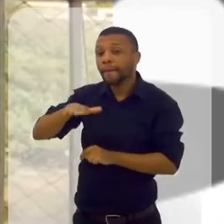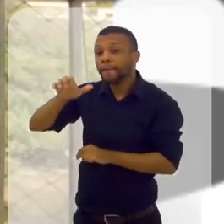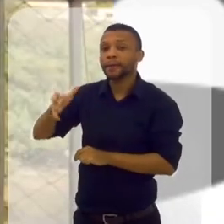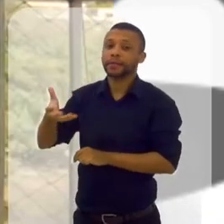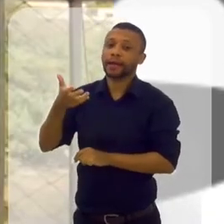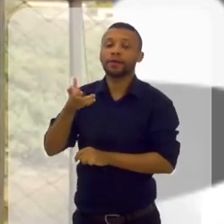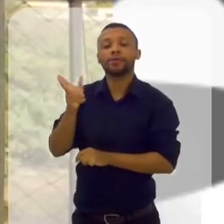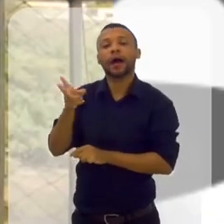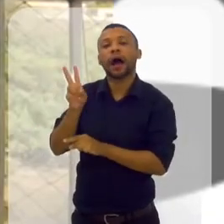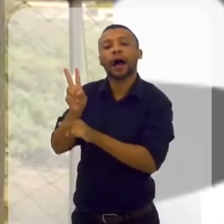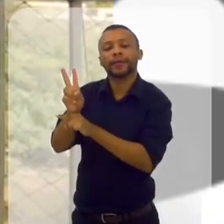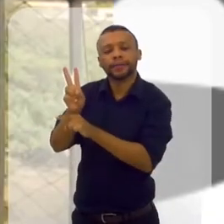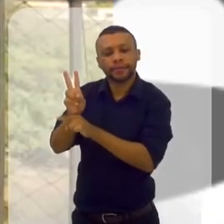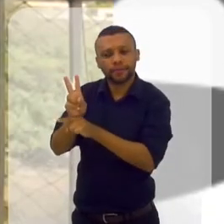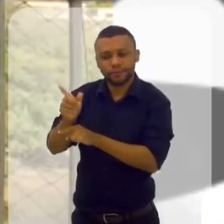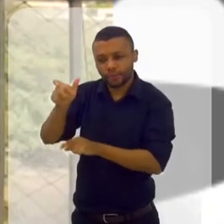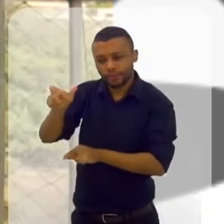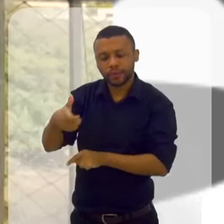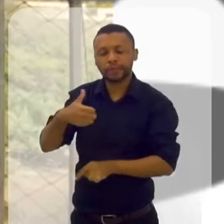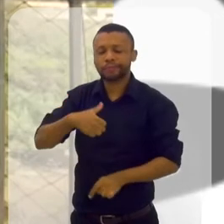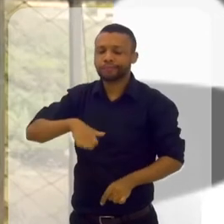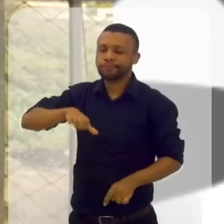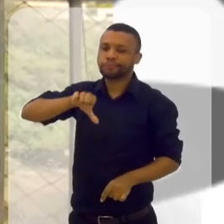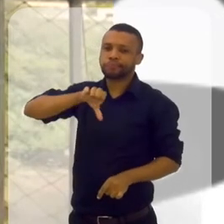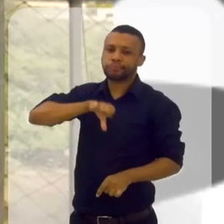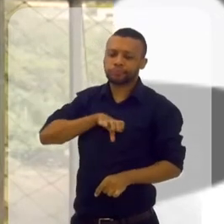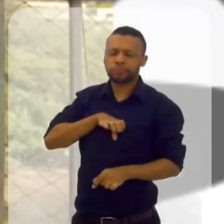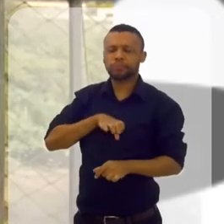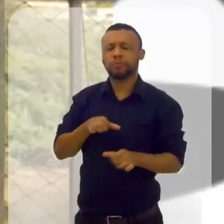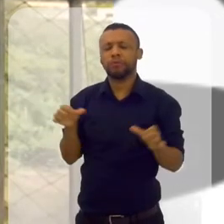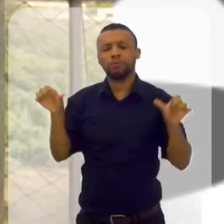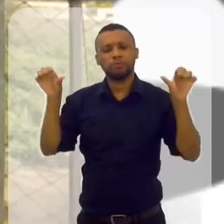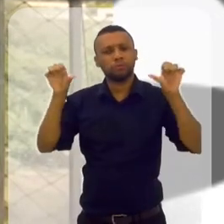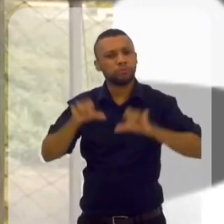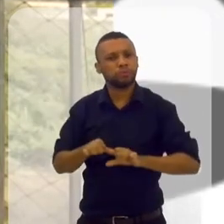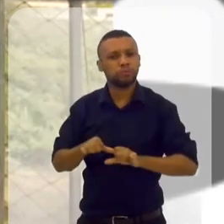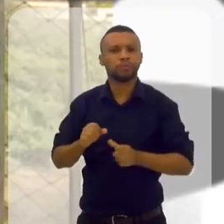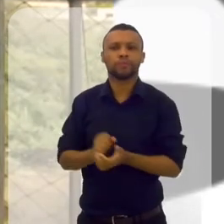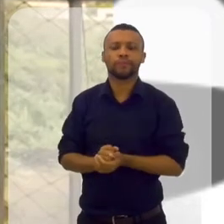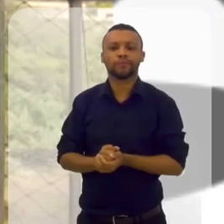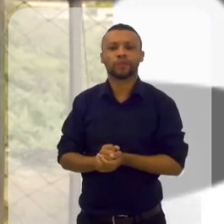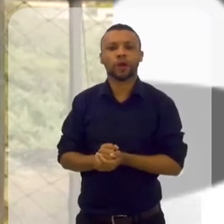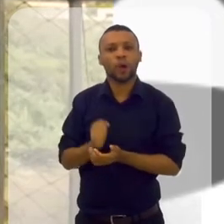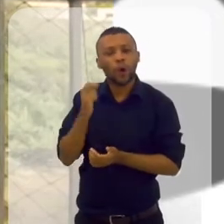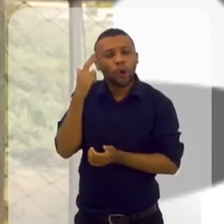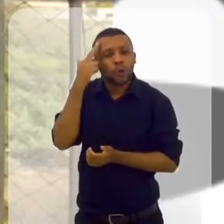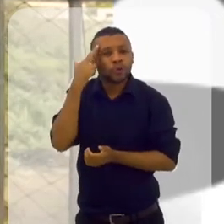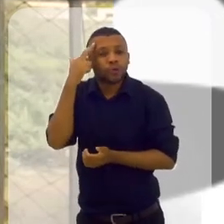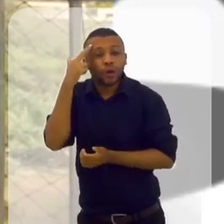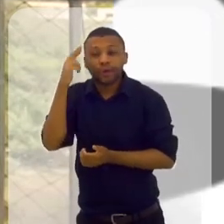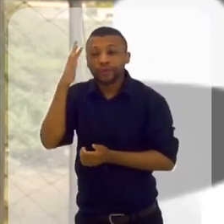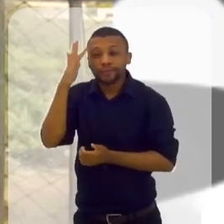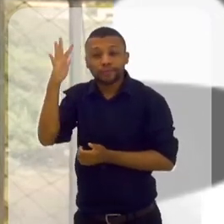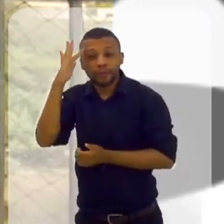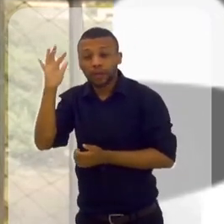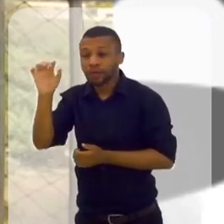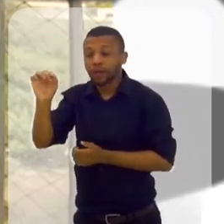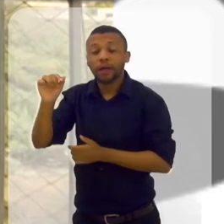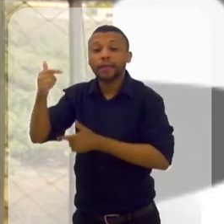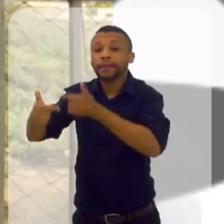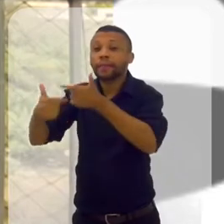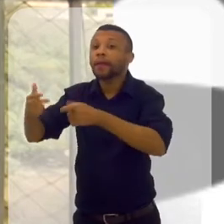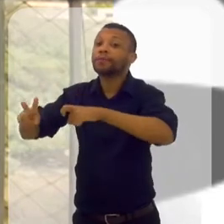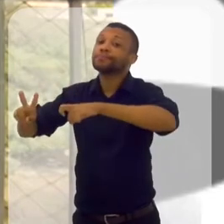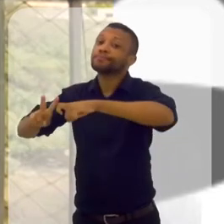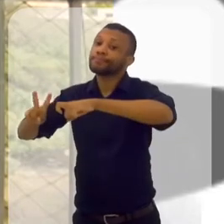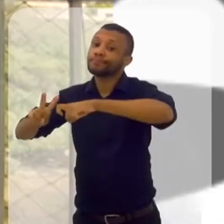pais querem. Então, assim, já atendi uma pessoa que ela tinha o rejeitismo muito baixo, uma frustração enorme. O sonho era ser veterinária, mas o pai gostaria que ela